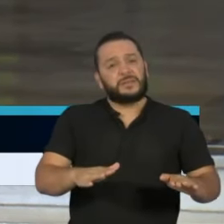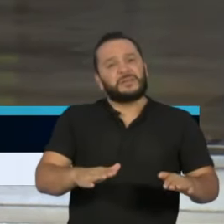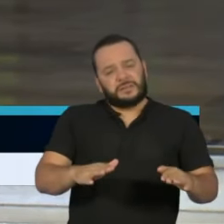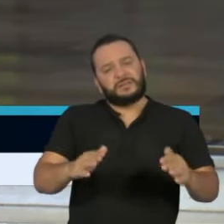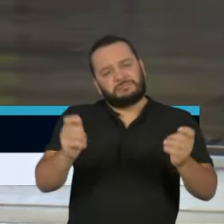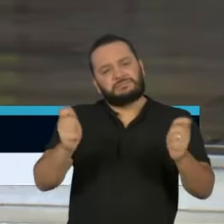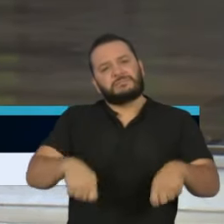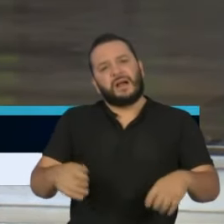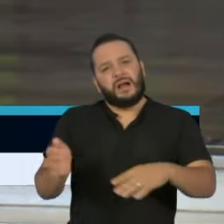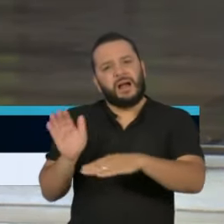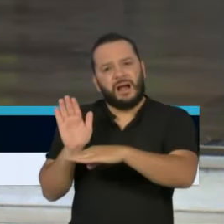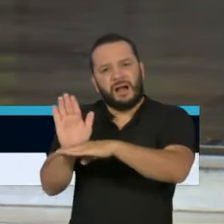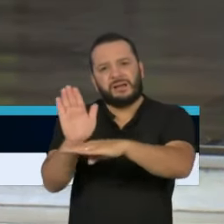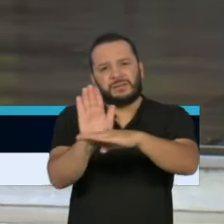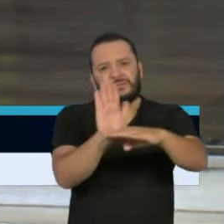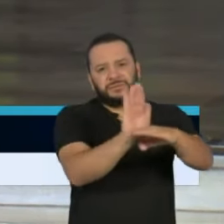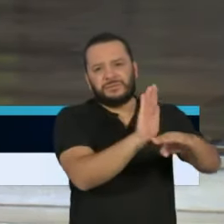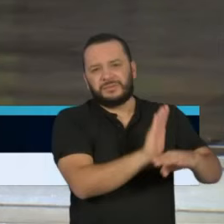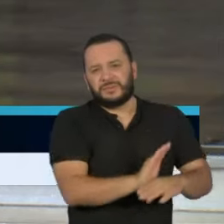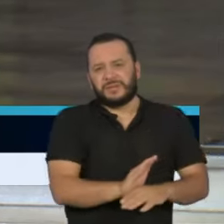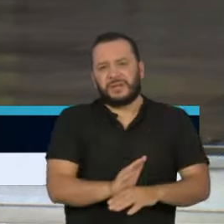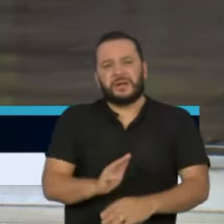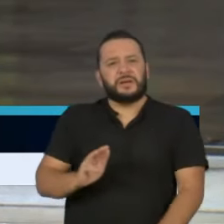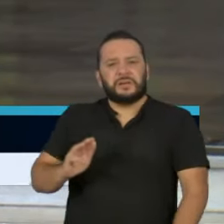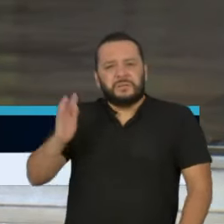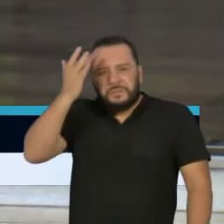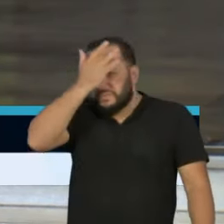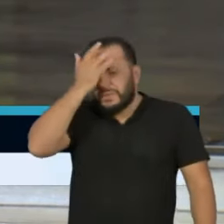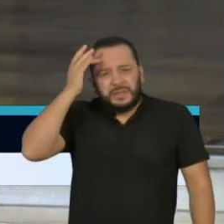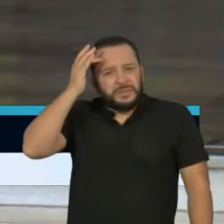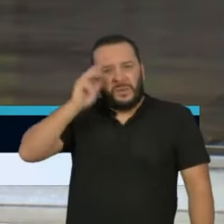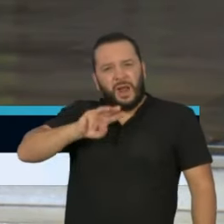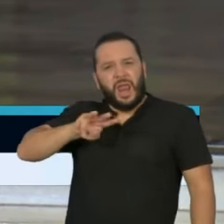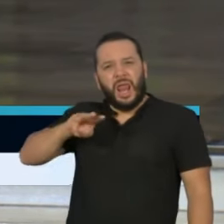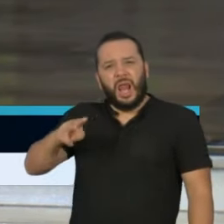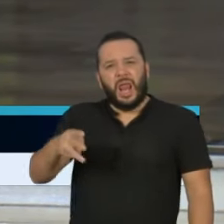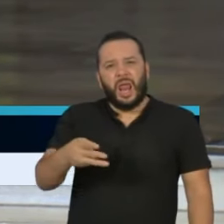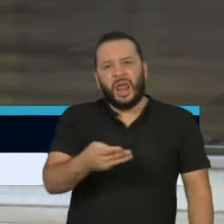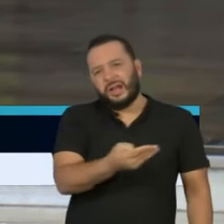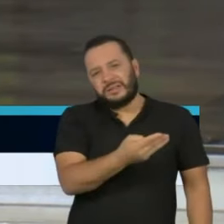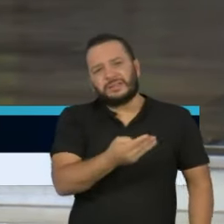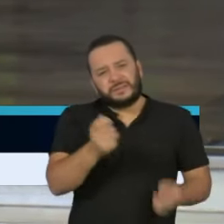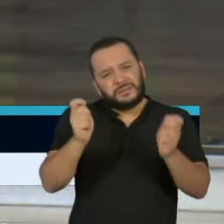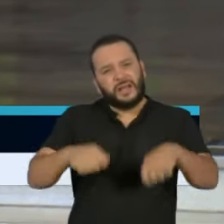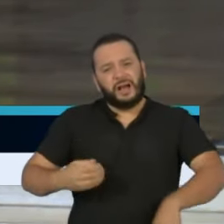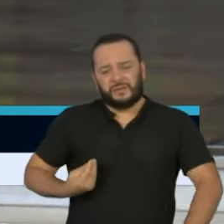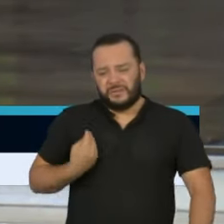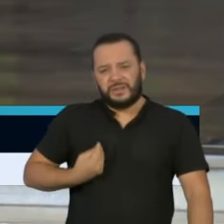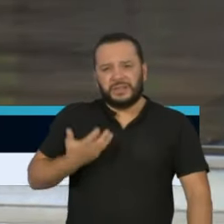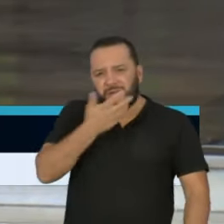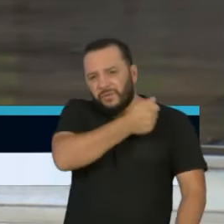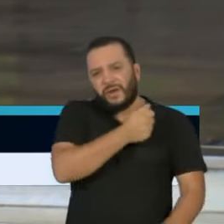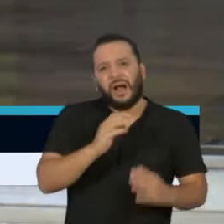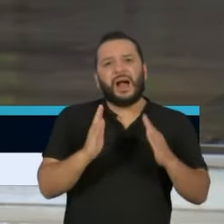solidariamente milhões de brasileiros a salvarem suas vidas.